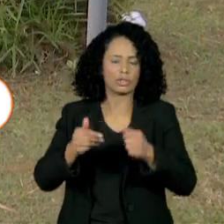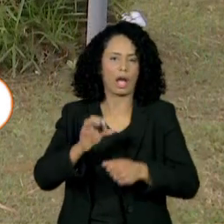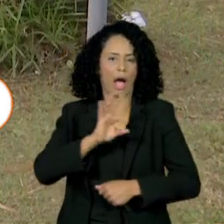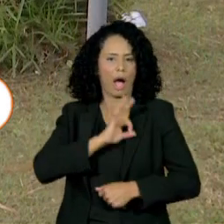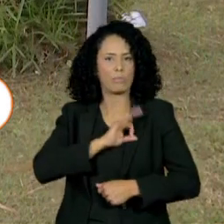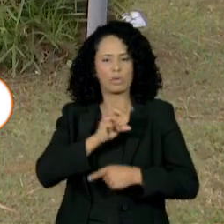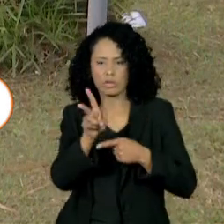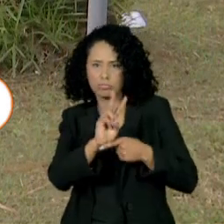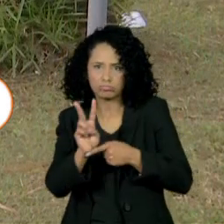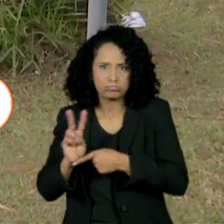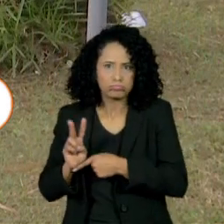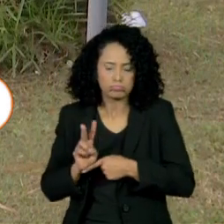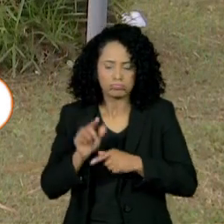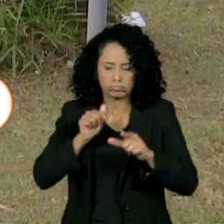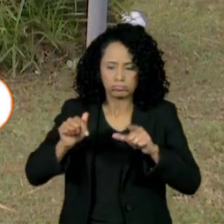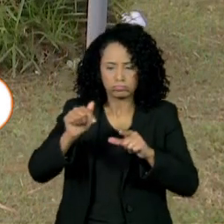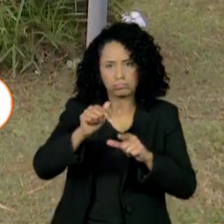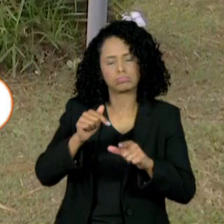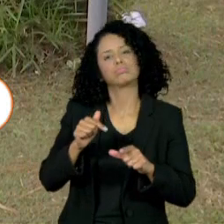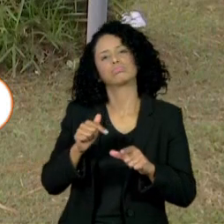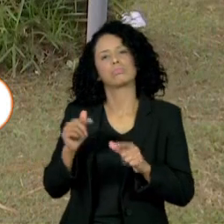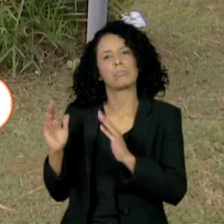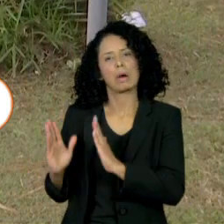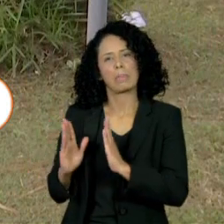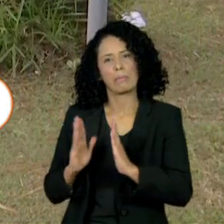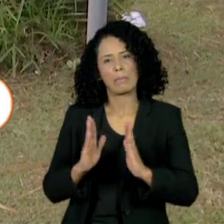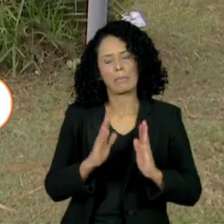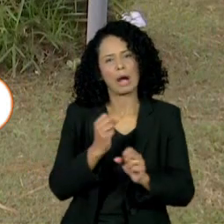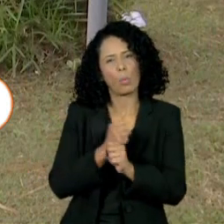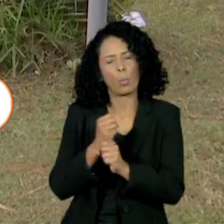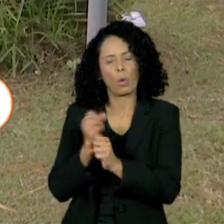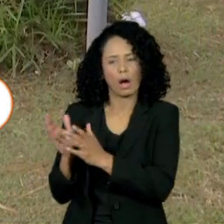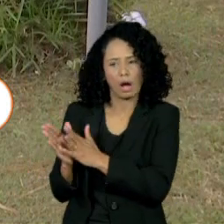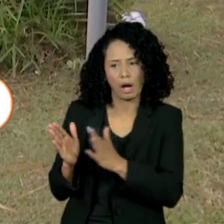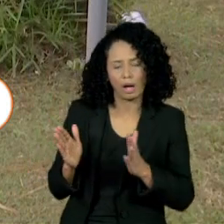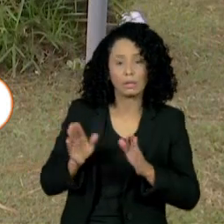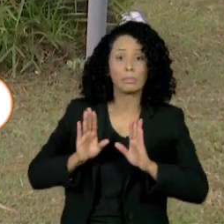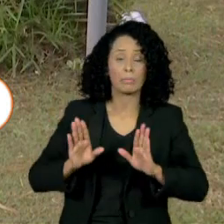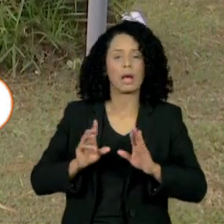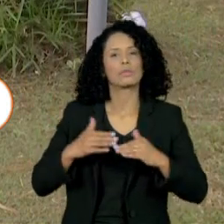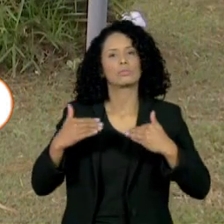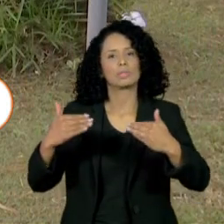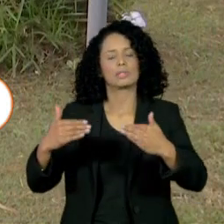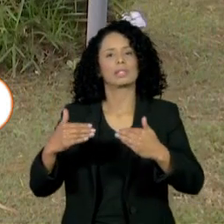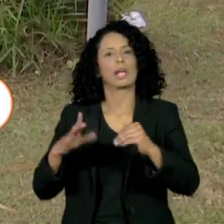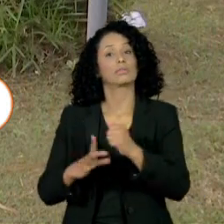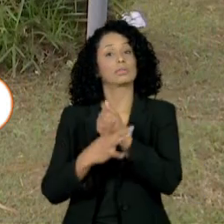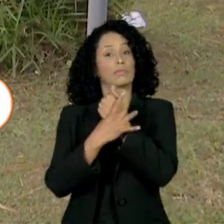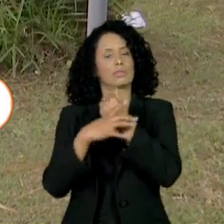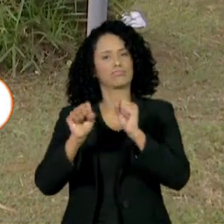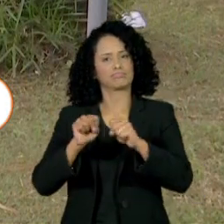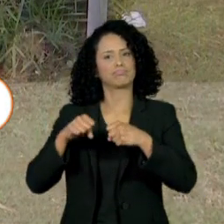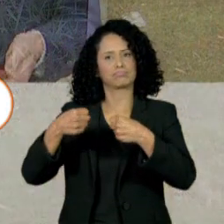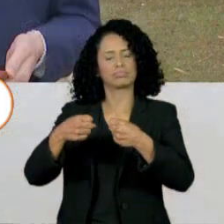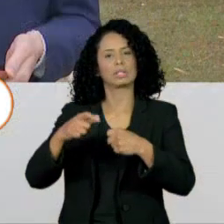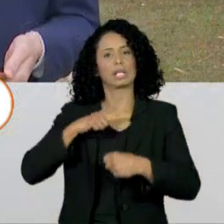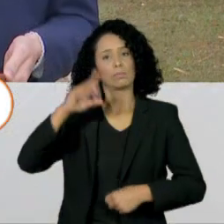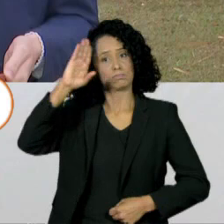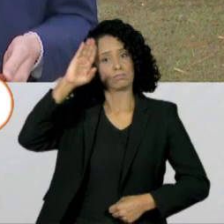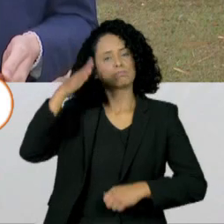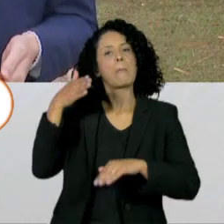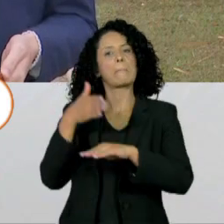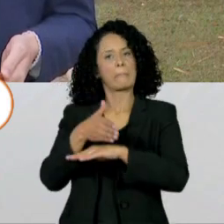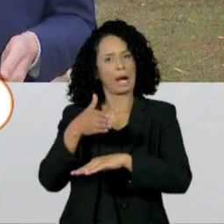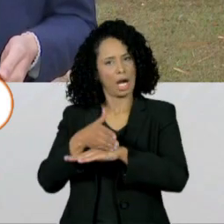alguns anos. Já nessa segunda-feira, o Ministério da Defesa anunciou que agentes das Forças Armadas também vão participar do